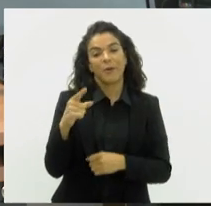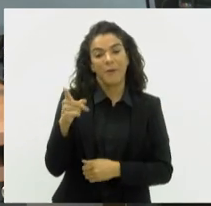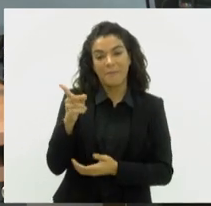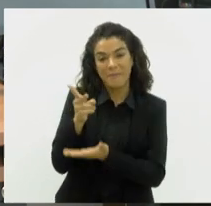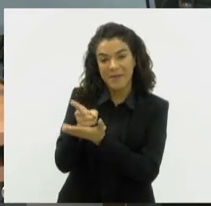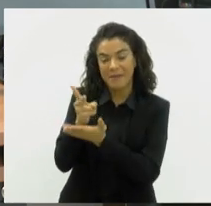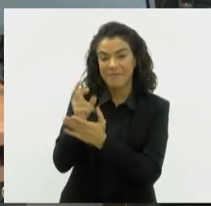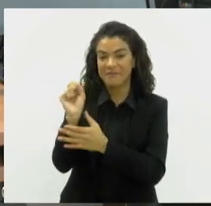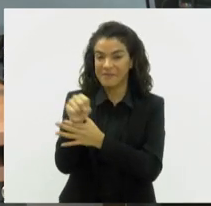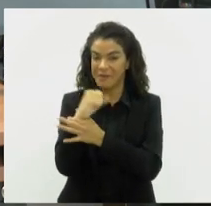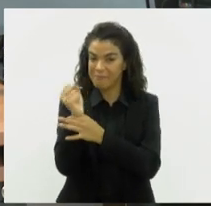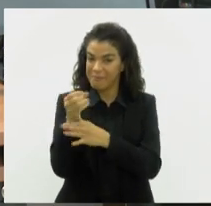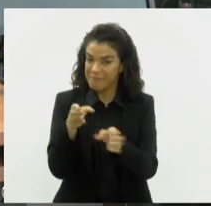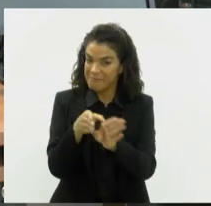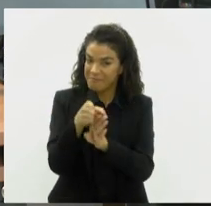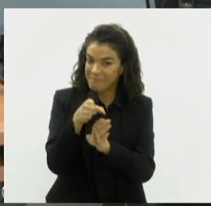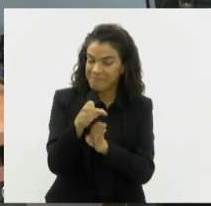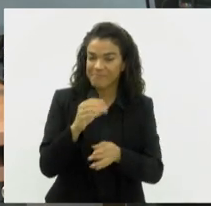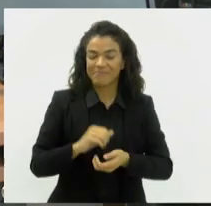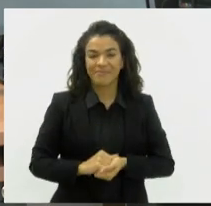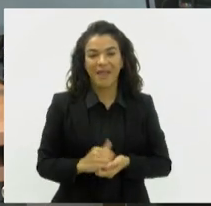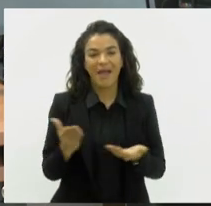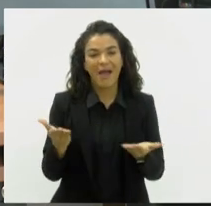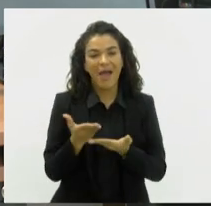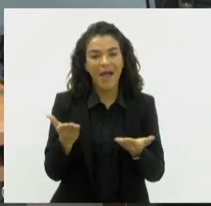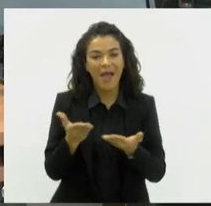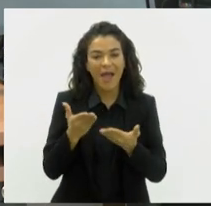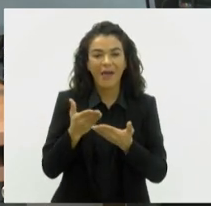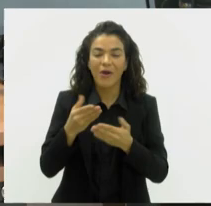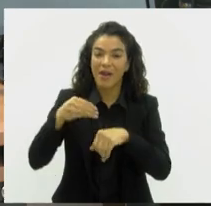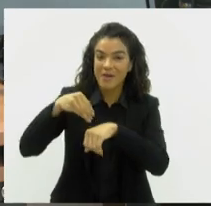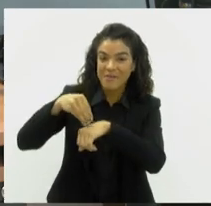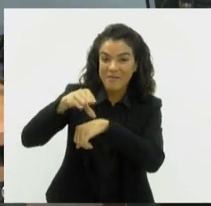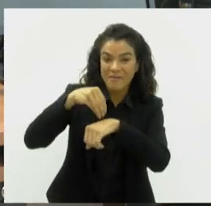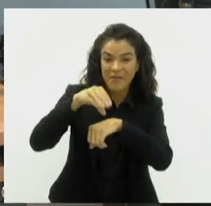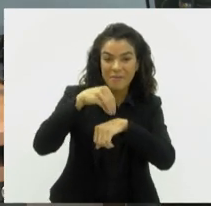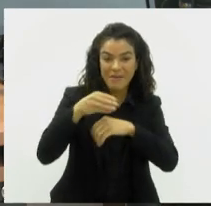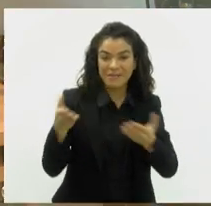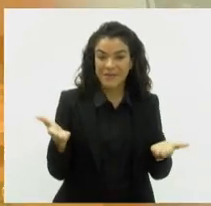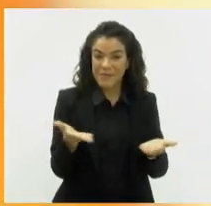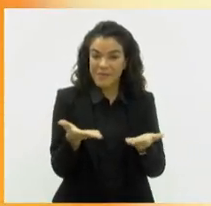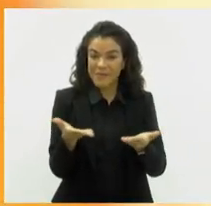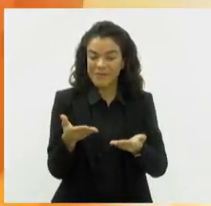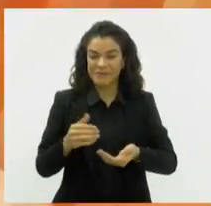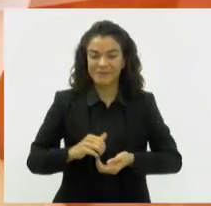fisioterapeuta já recomendou. Vamos agora ao nosso giro de notícias de hoje.